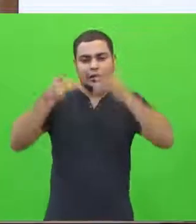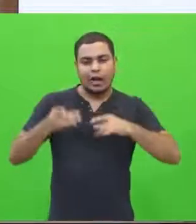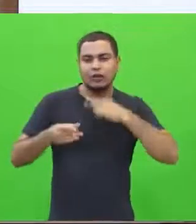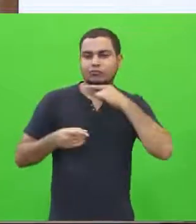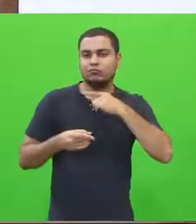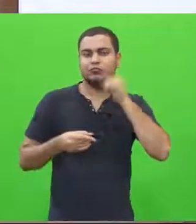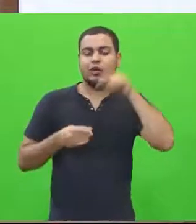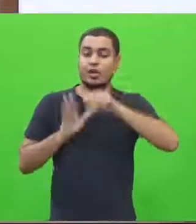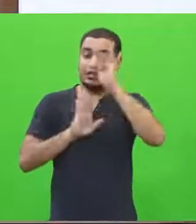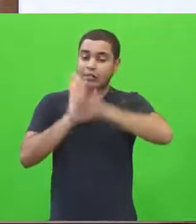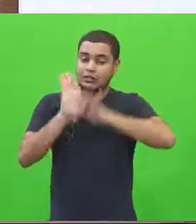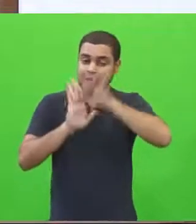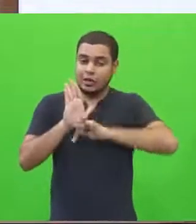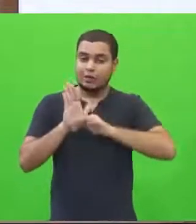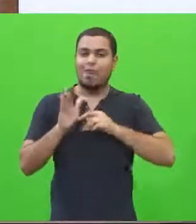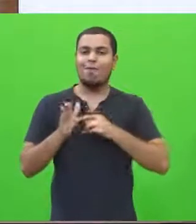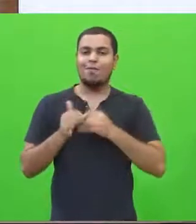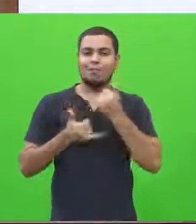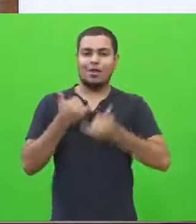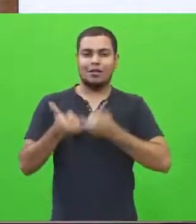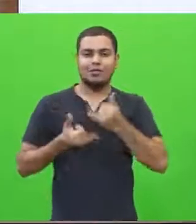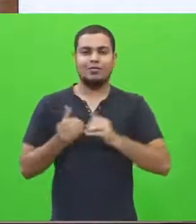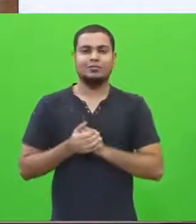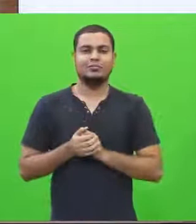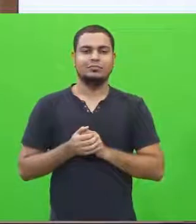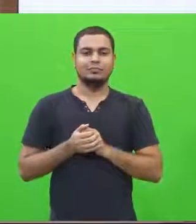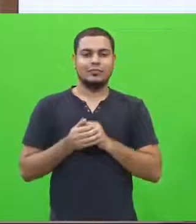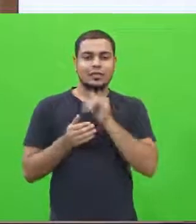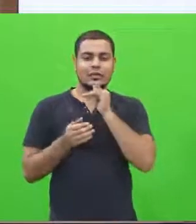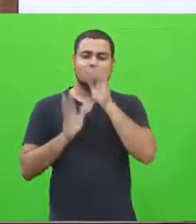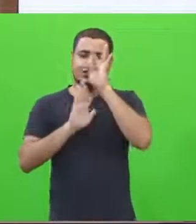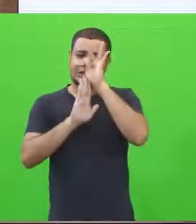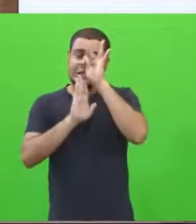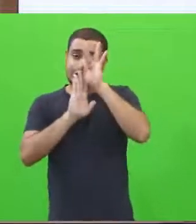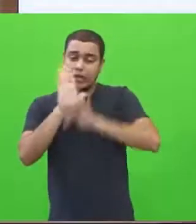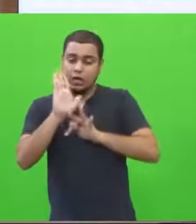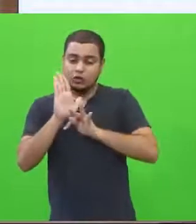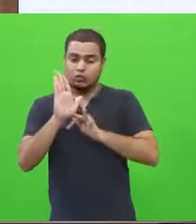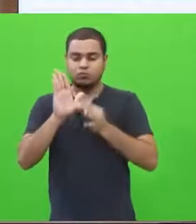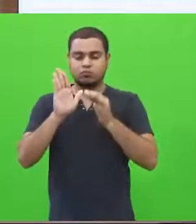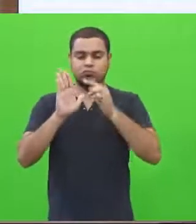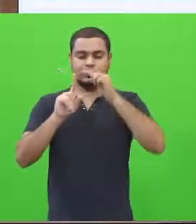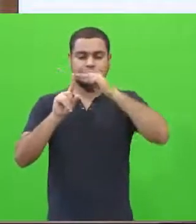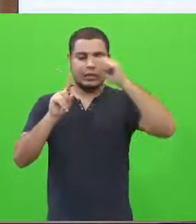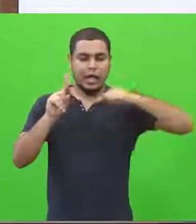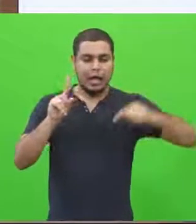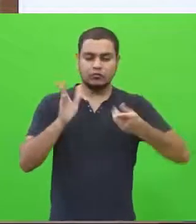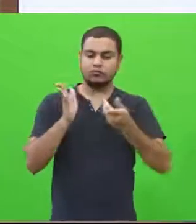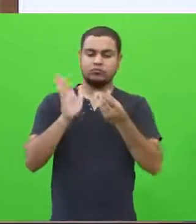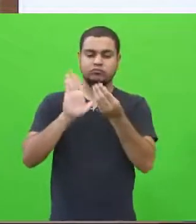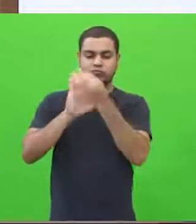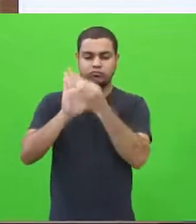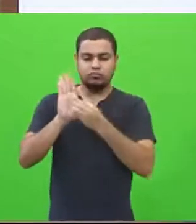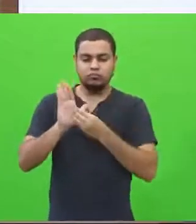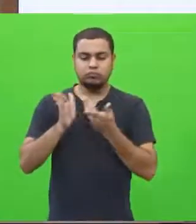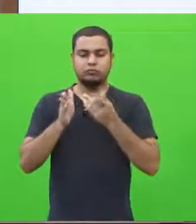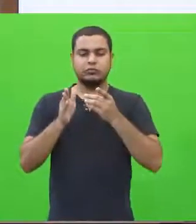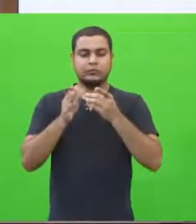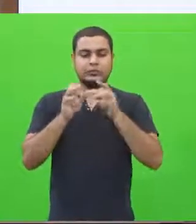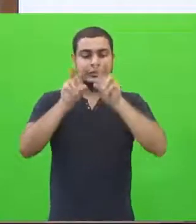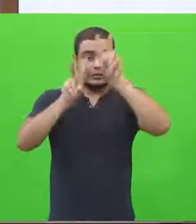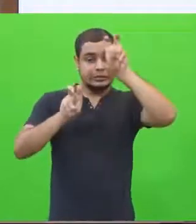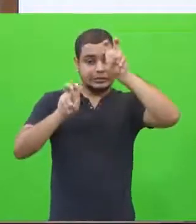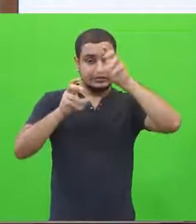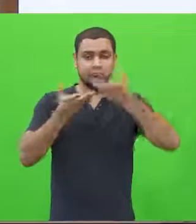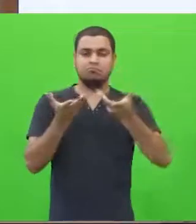defendendo. É na defesa que você vai ter que exemplificar, apresentar dados, pontuar algum aspecto, uma citação,